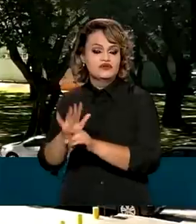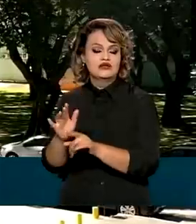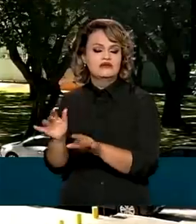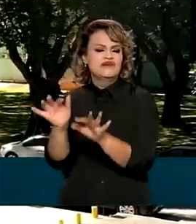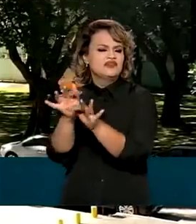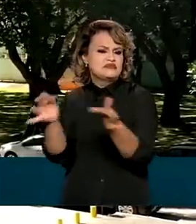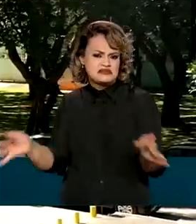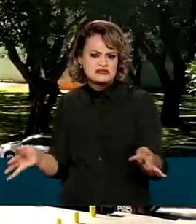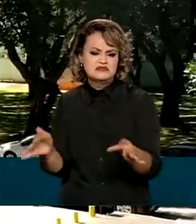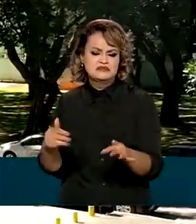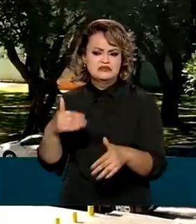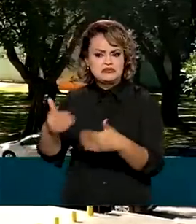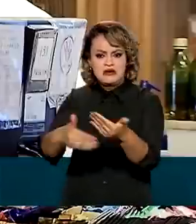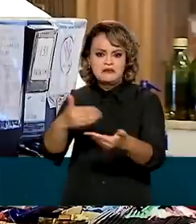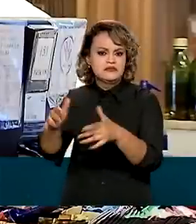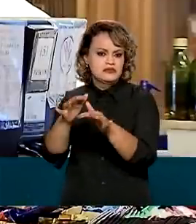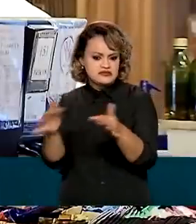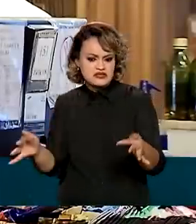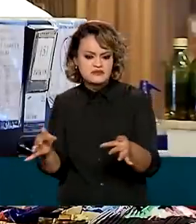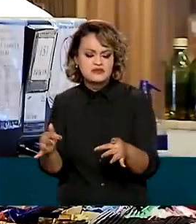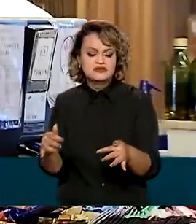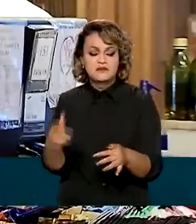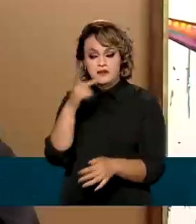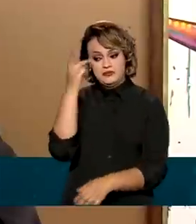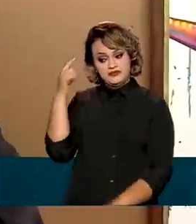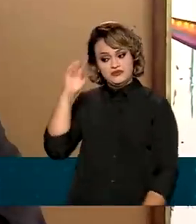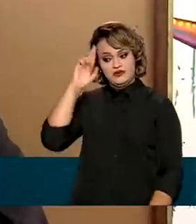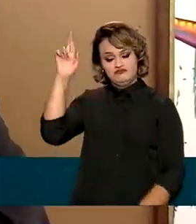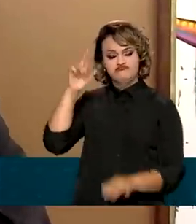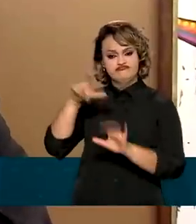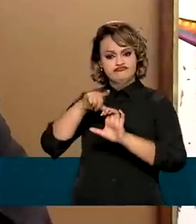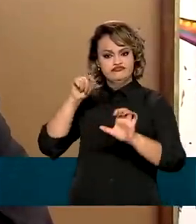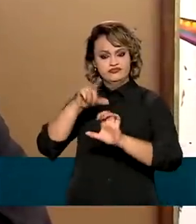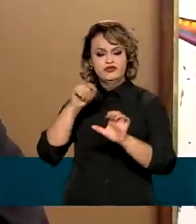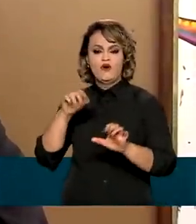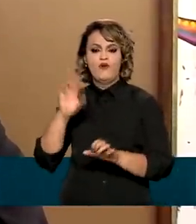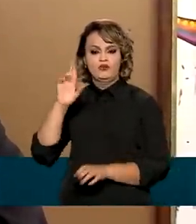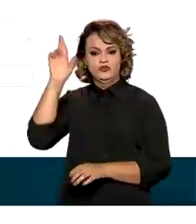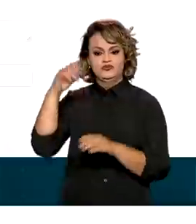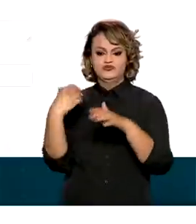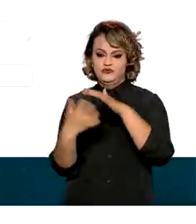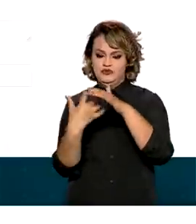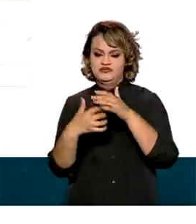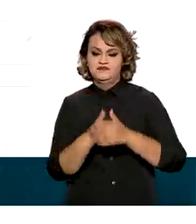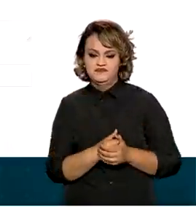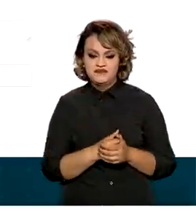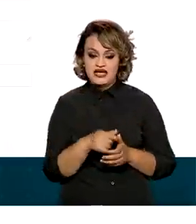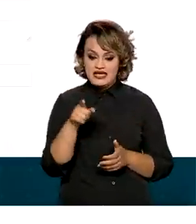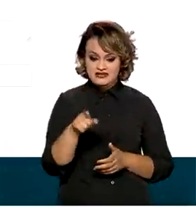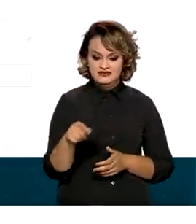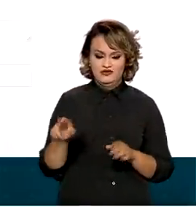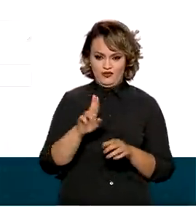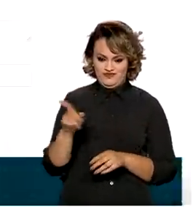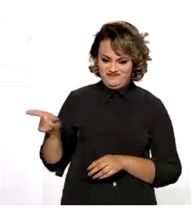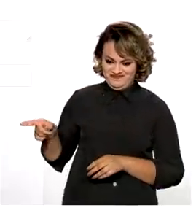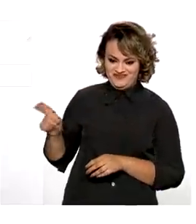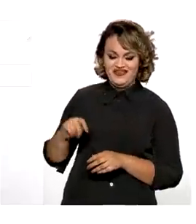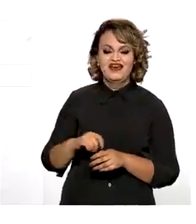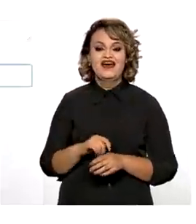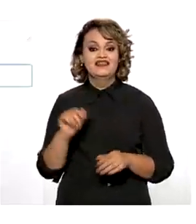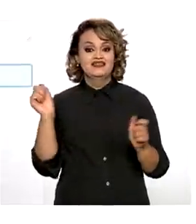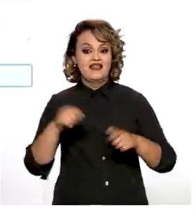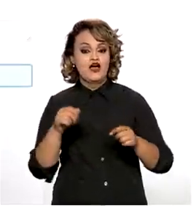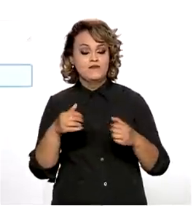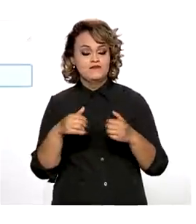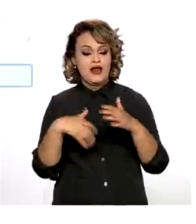os caminhos a serem percorridos pelo empresário e empreendedor brasileiros. O Balcão Único possibilita a abertura de